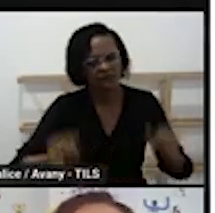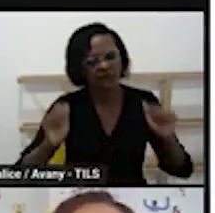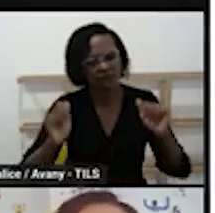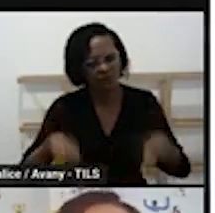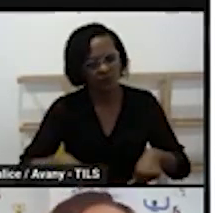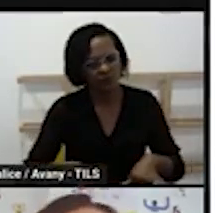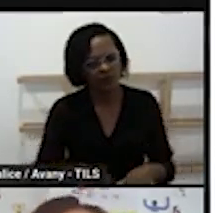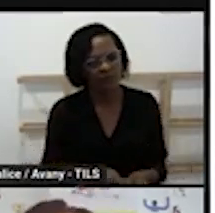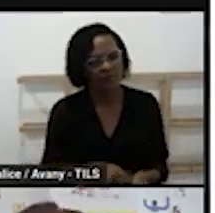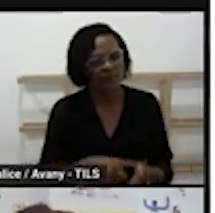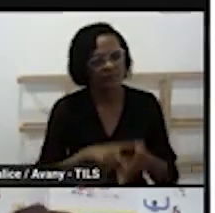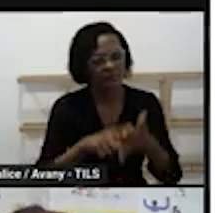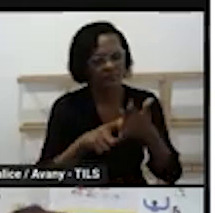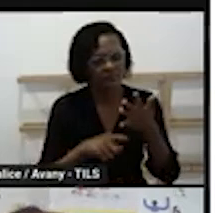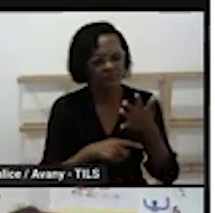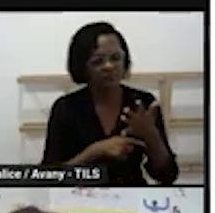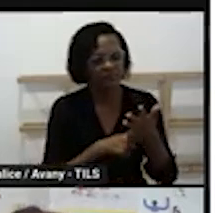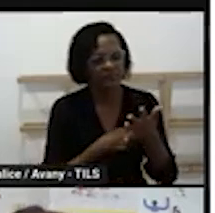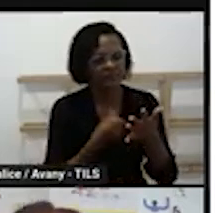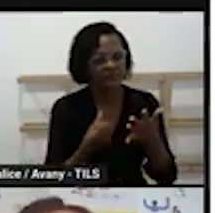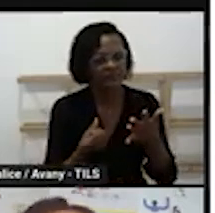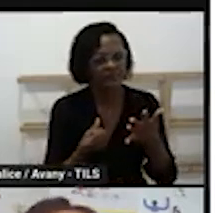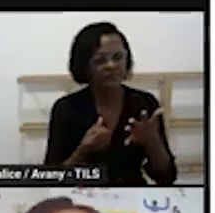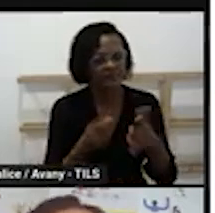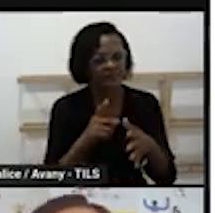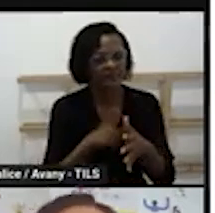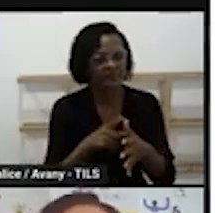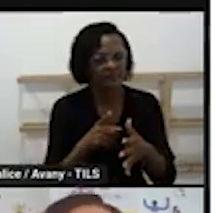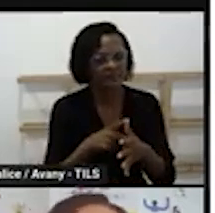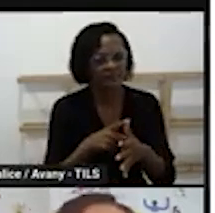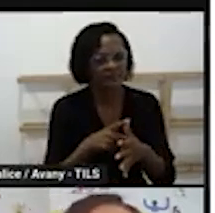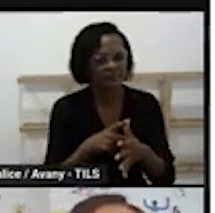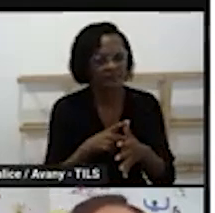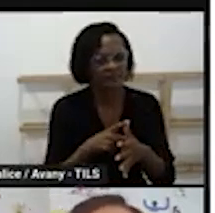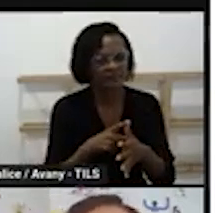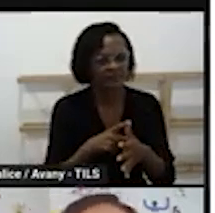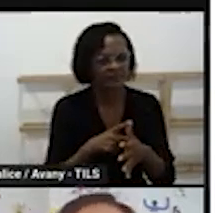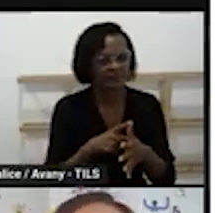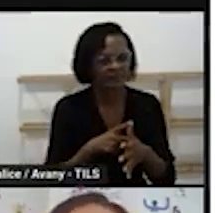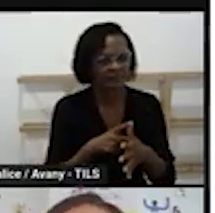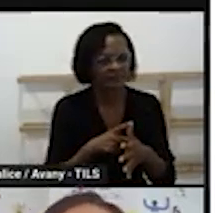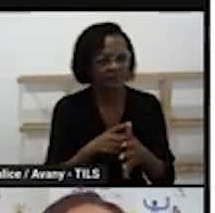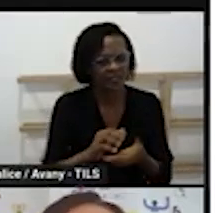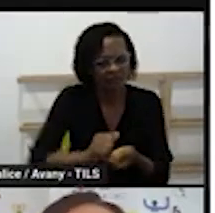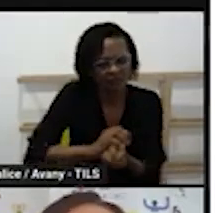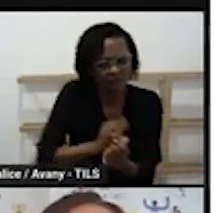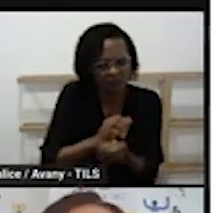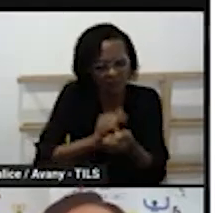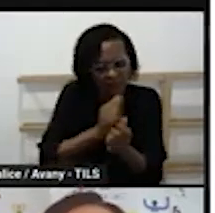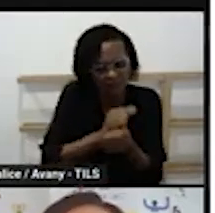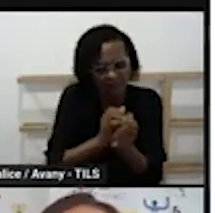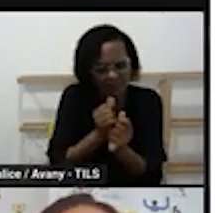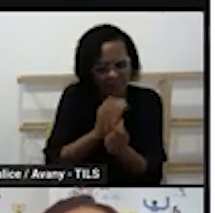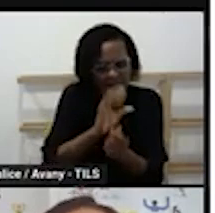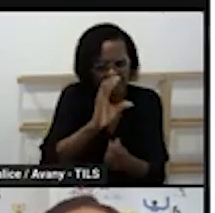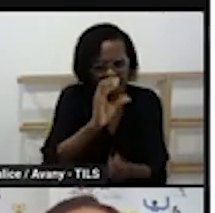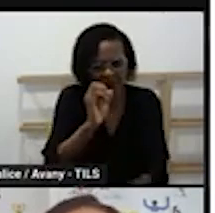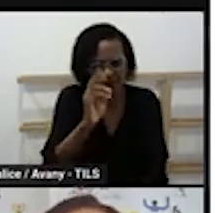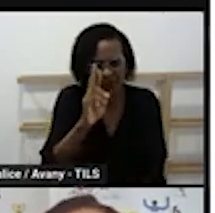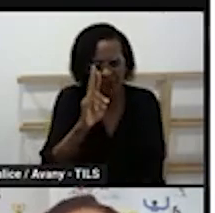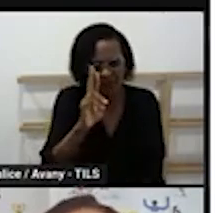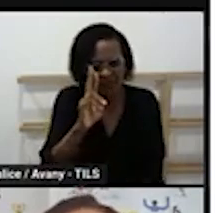a gente já vai colocar também roda de leitura o ateliê trabalho com argila carvão né? outros suportes que